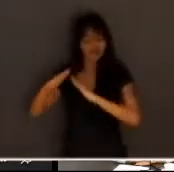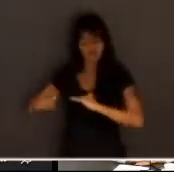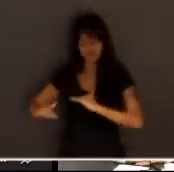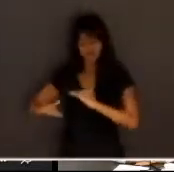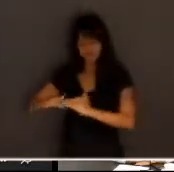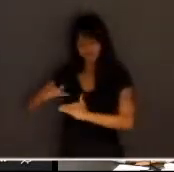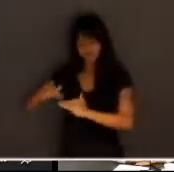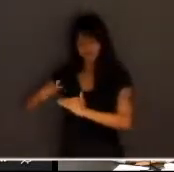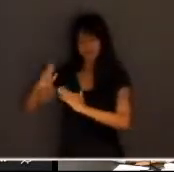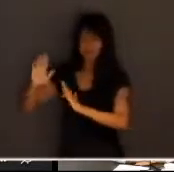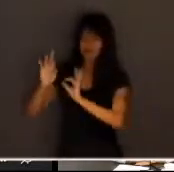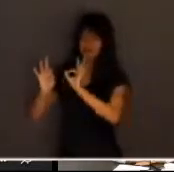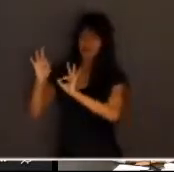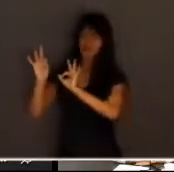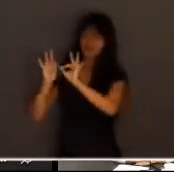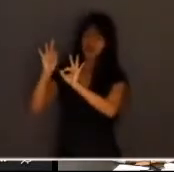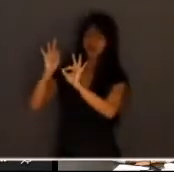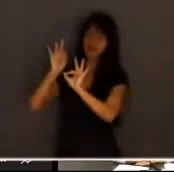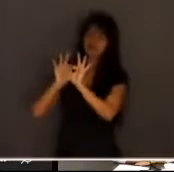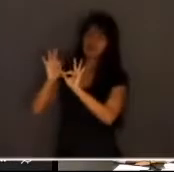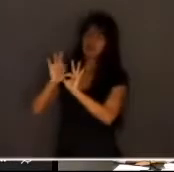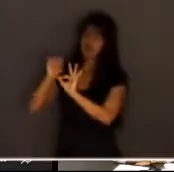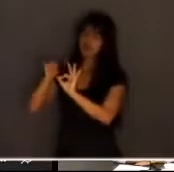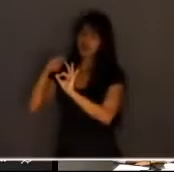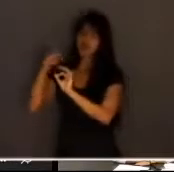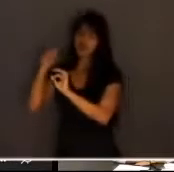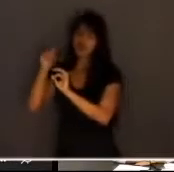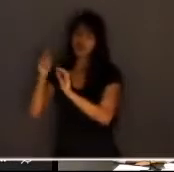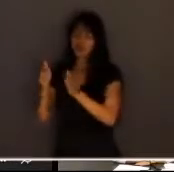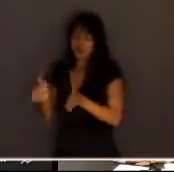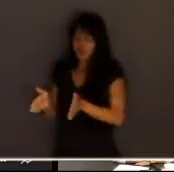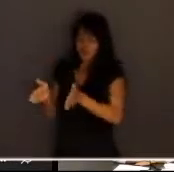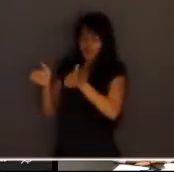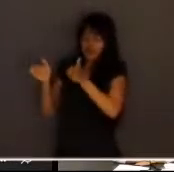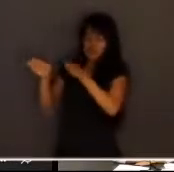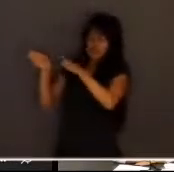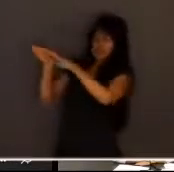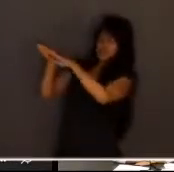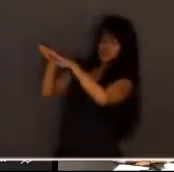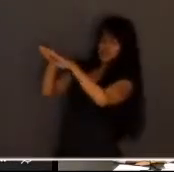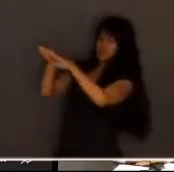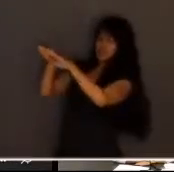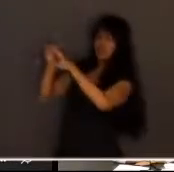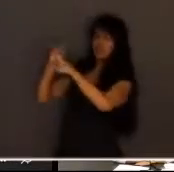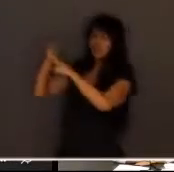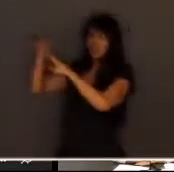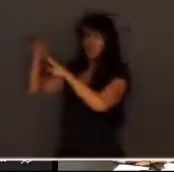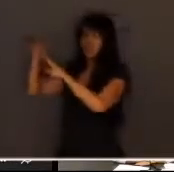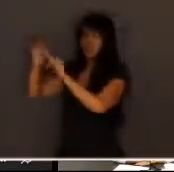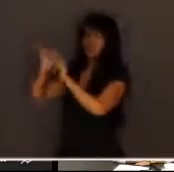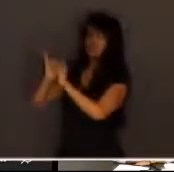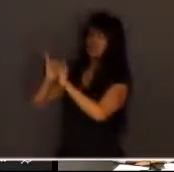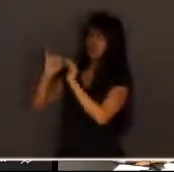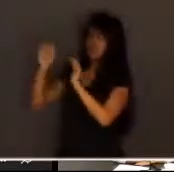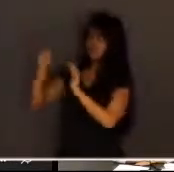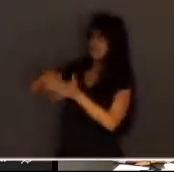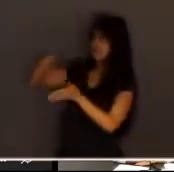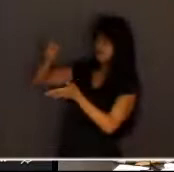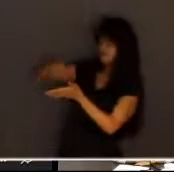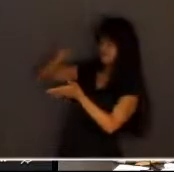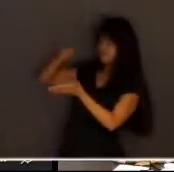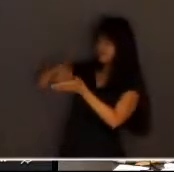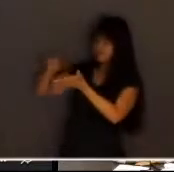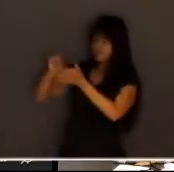fundação depois as paredes que darão sustentação para o telhado impermeável e por fim o fino acabamento